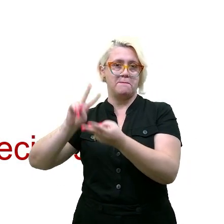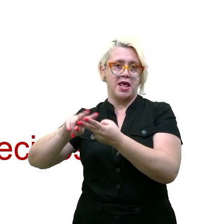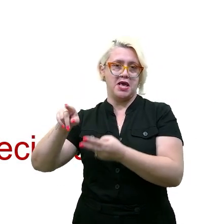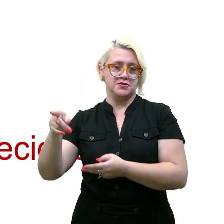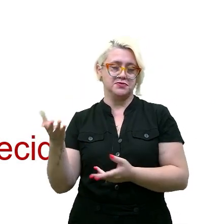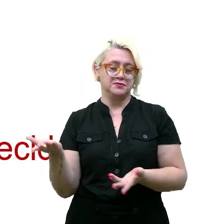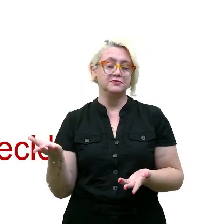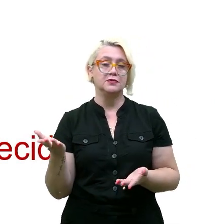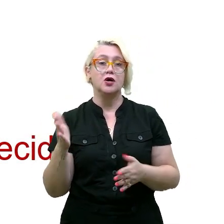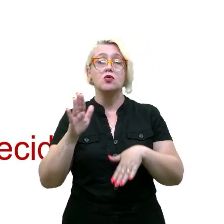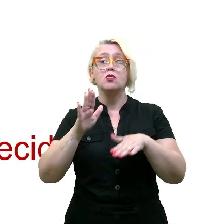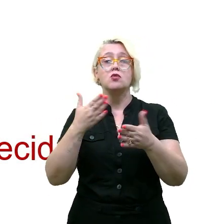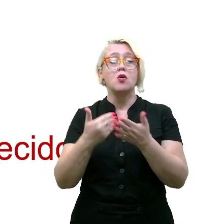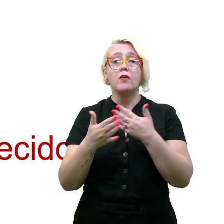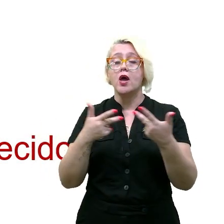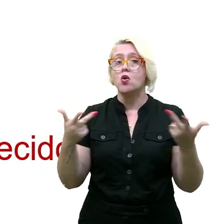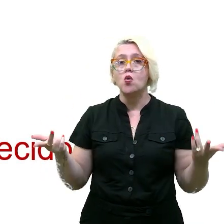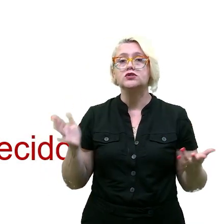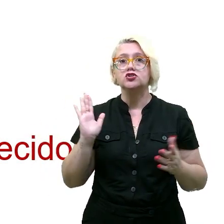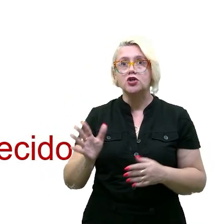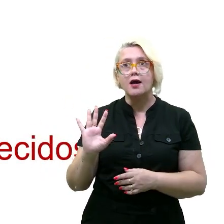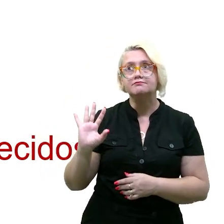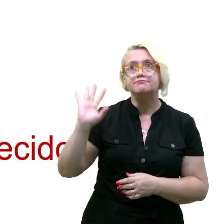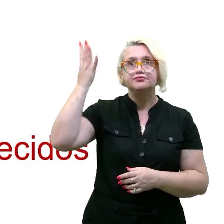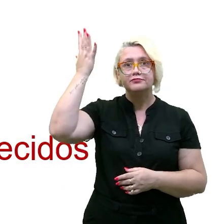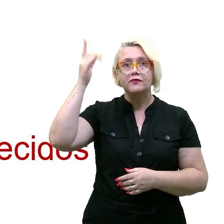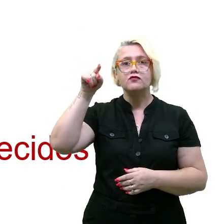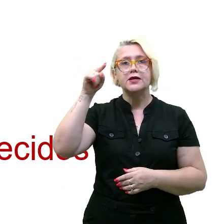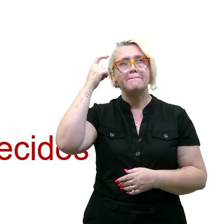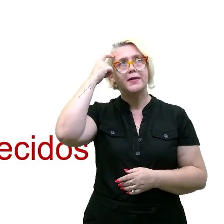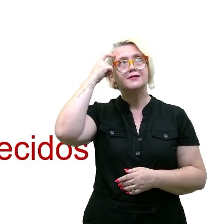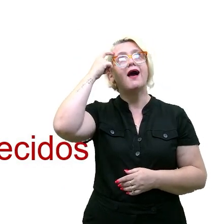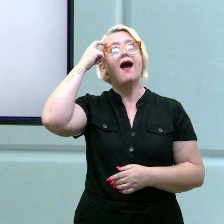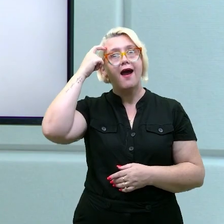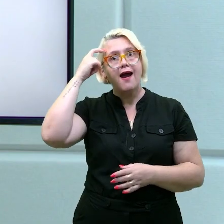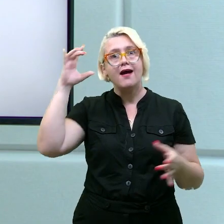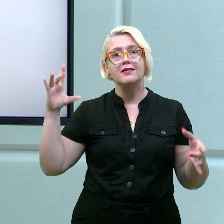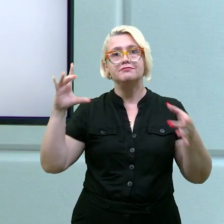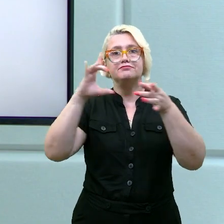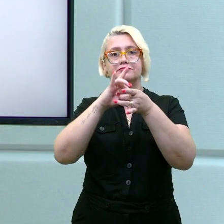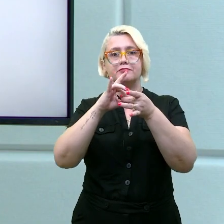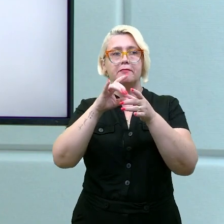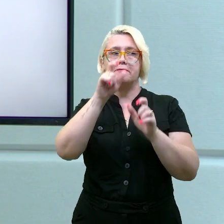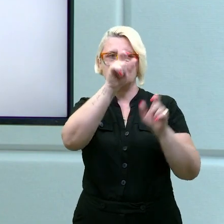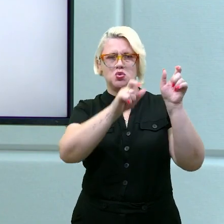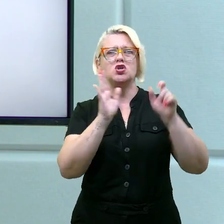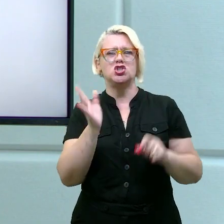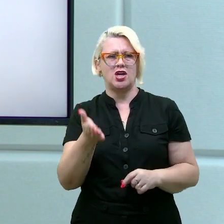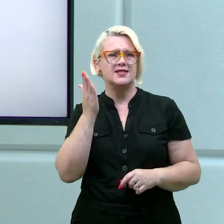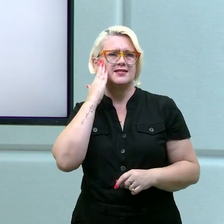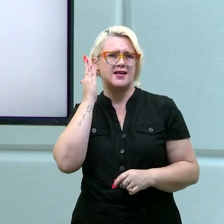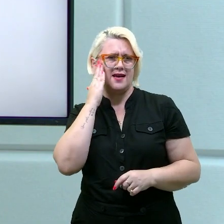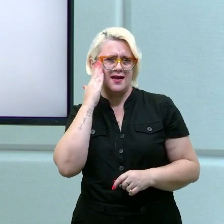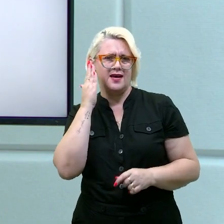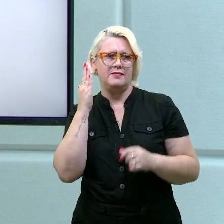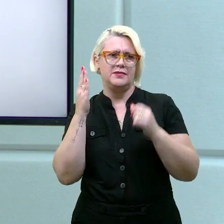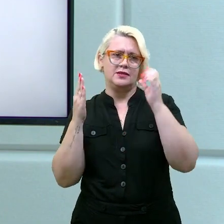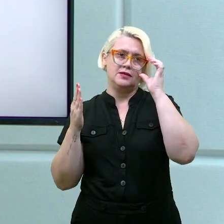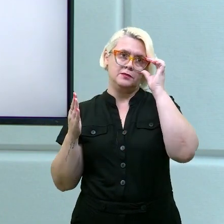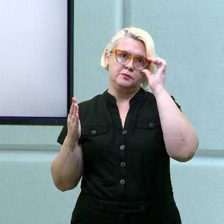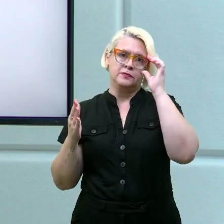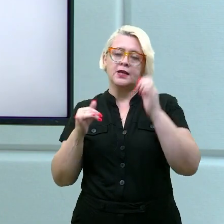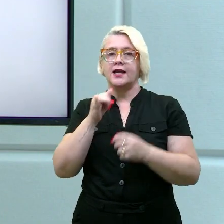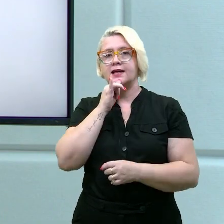Qualquer fato conhecido que você possa linkar, que seja de conhecimento geral, que venha de alguma área,